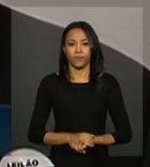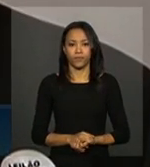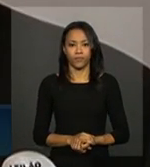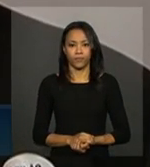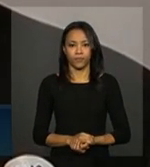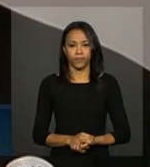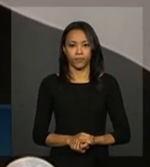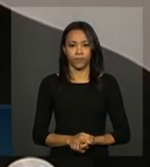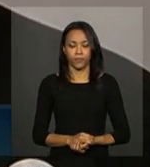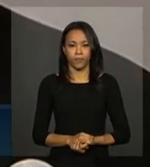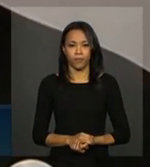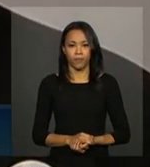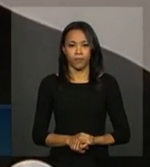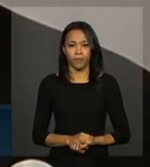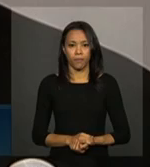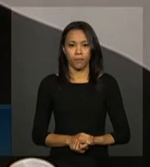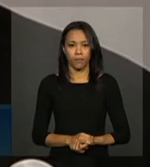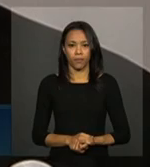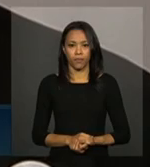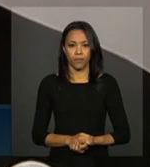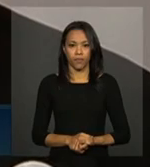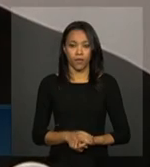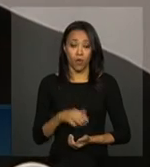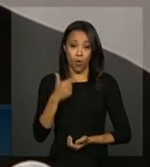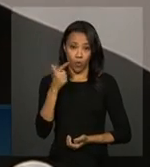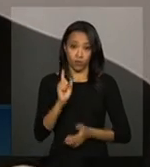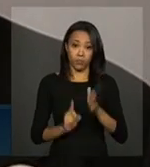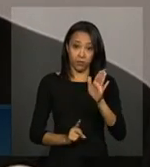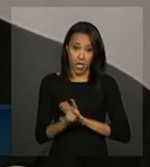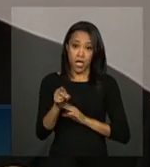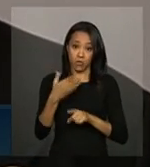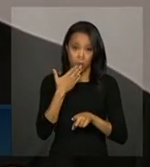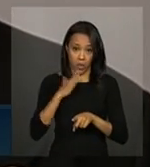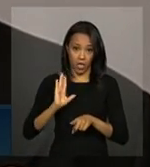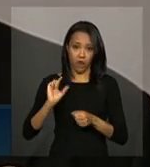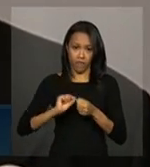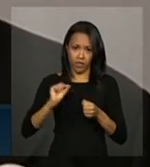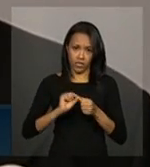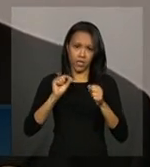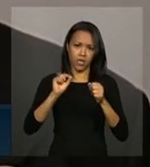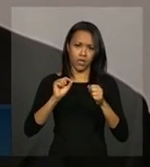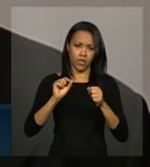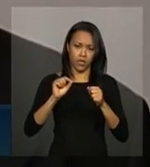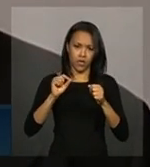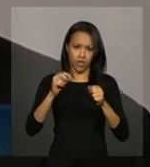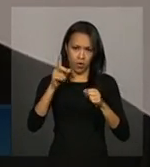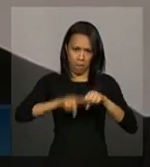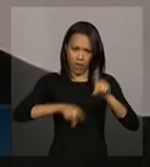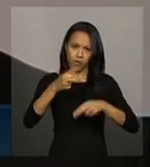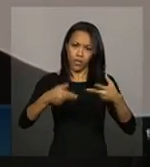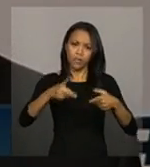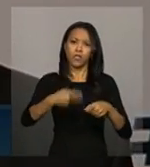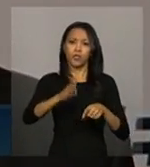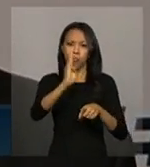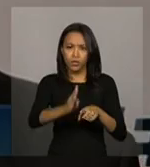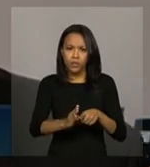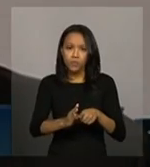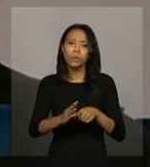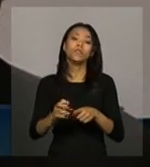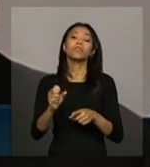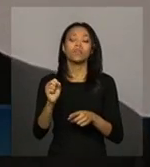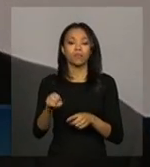Ah, tá certo. E eles se comprometeram a produzir no Brasil, é isso? Uma parte dos equipamentos, é isso? É, é um grau de